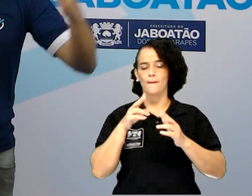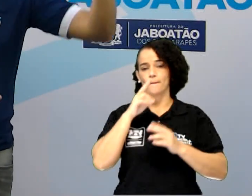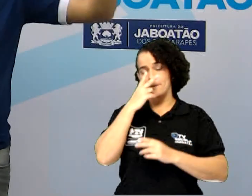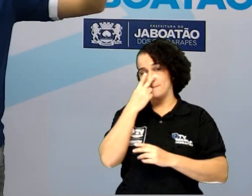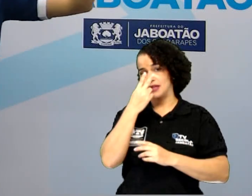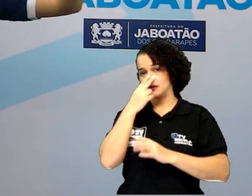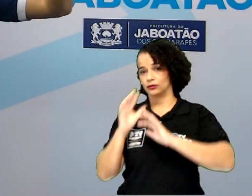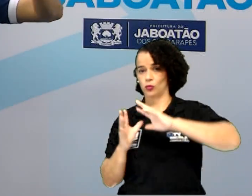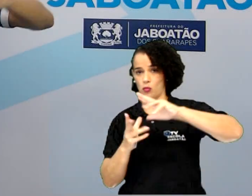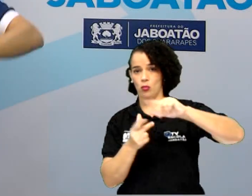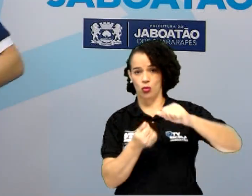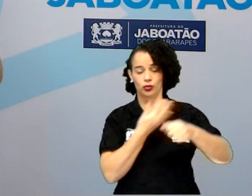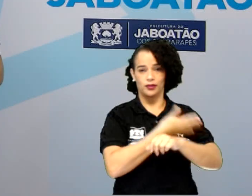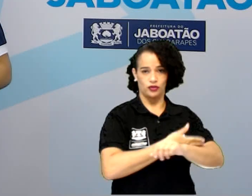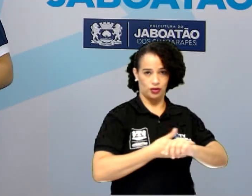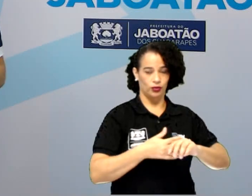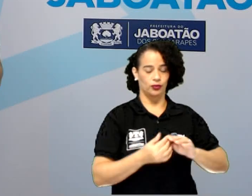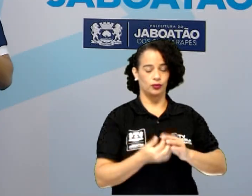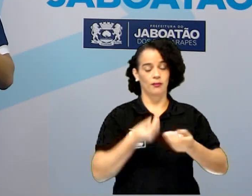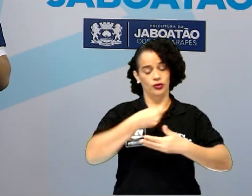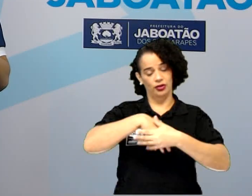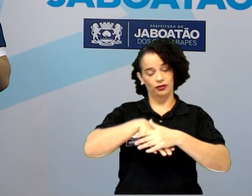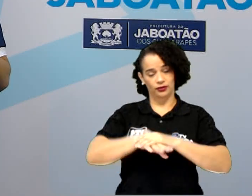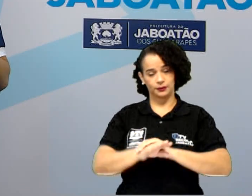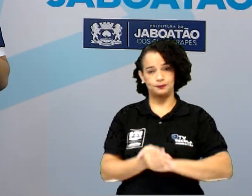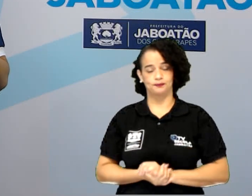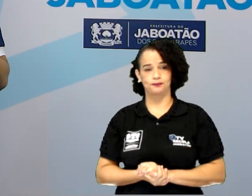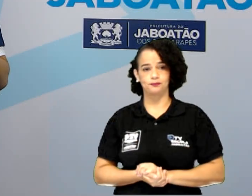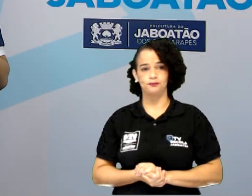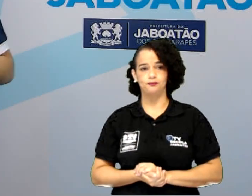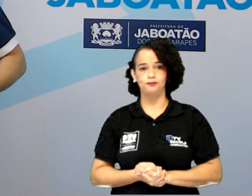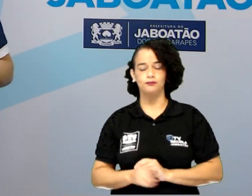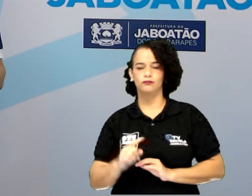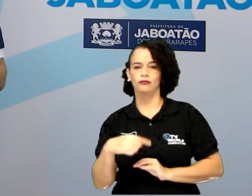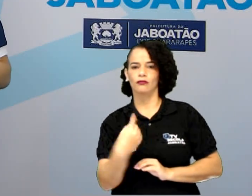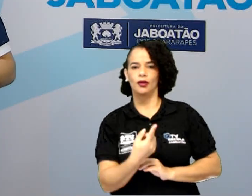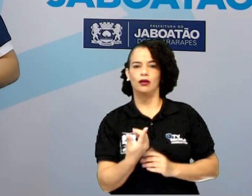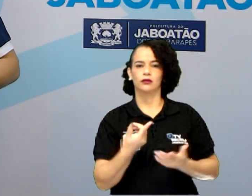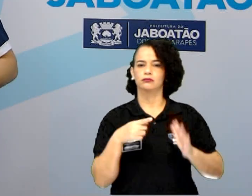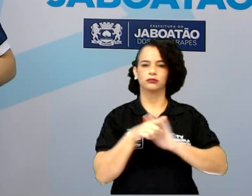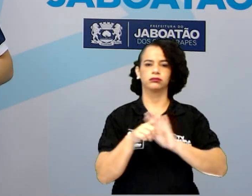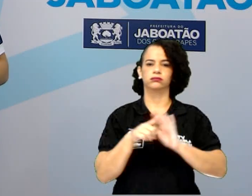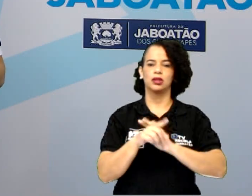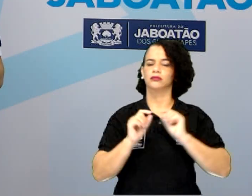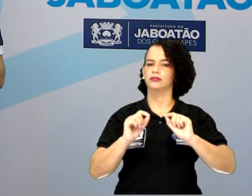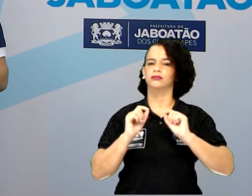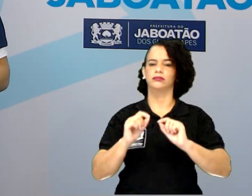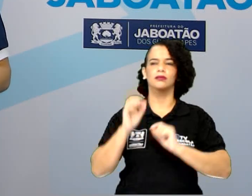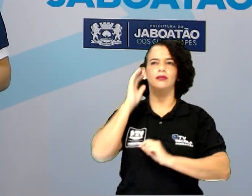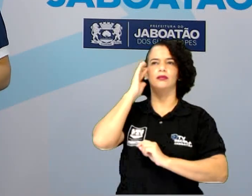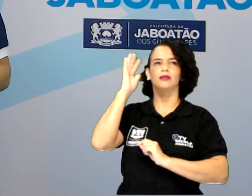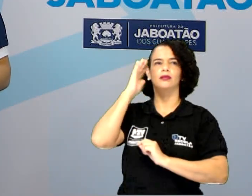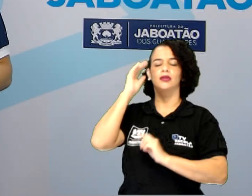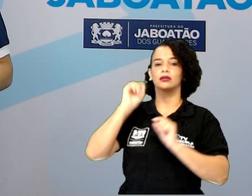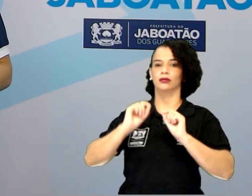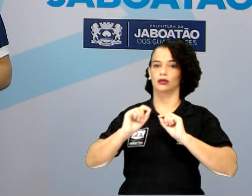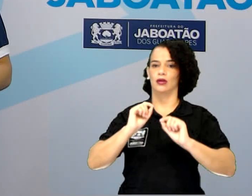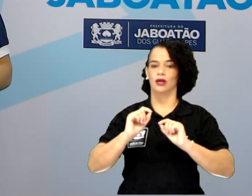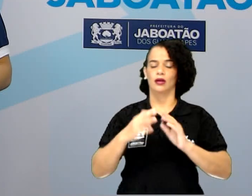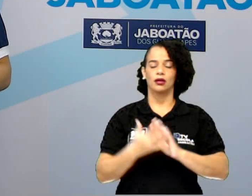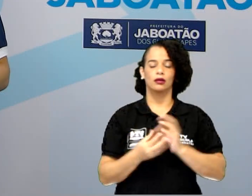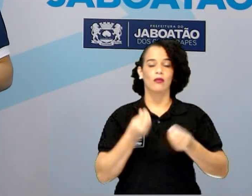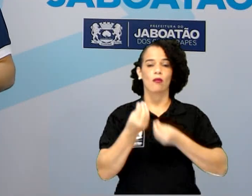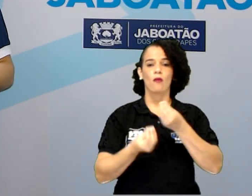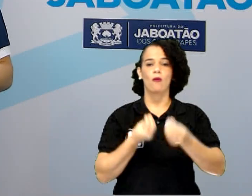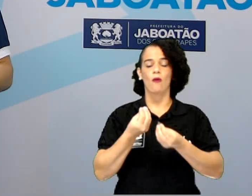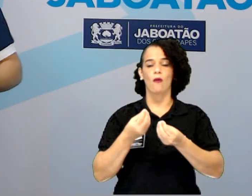que durante a leitura do mundo misterioso, o que se questiona, né, o que leva a gente a refletir é a respeito de como a